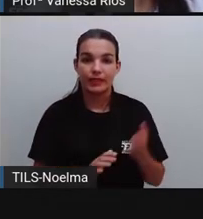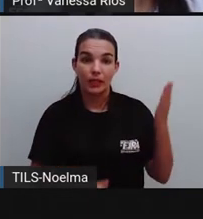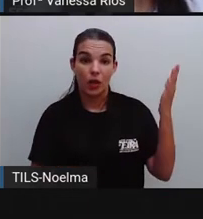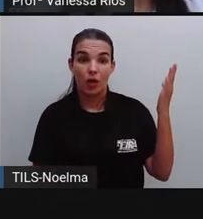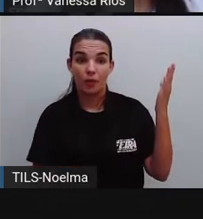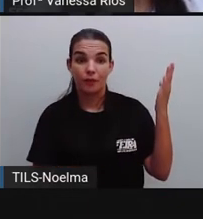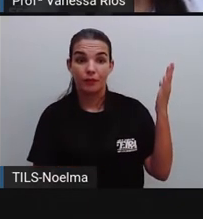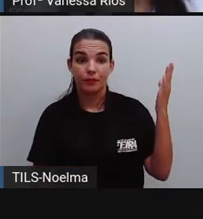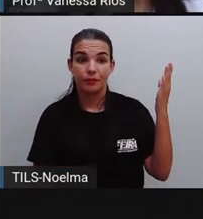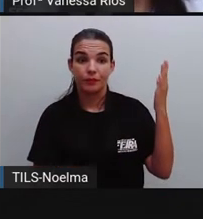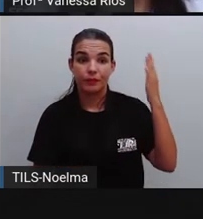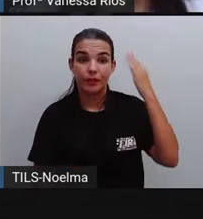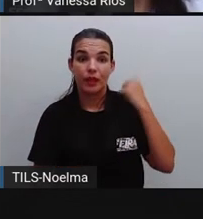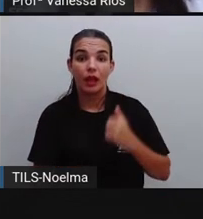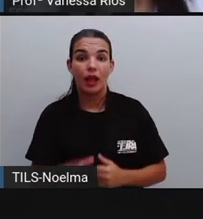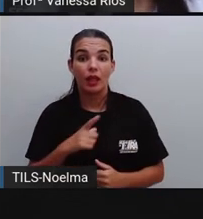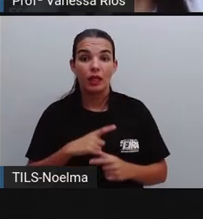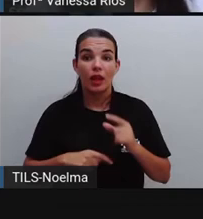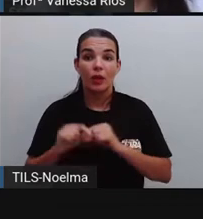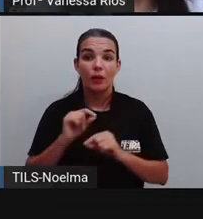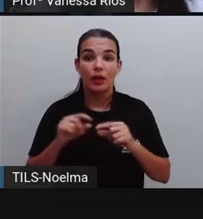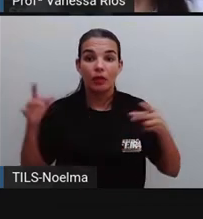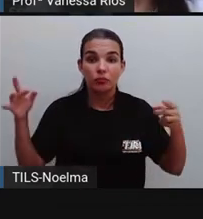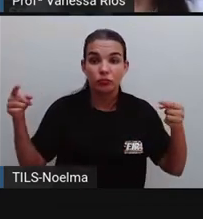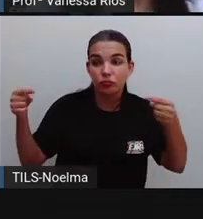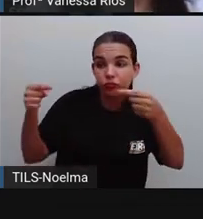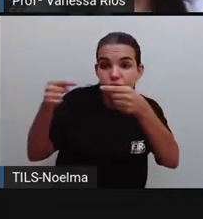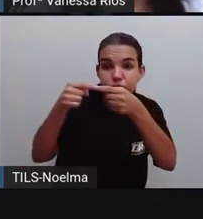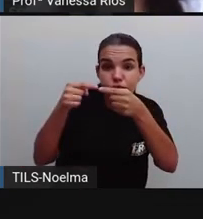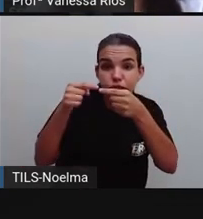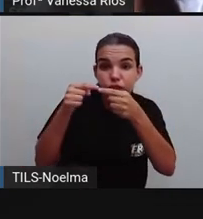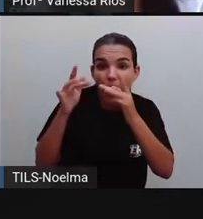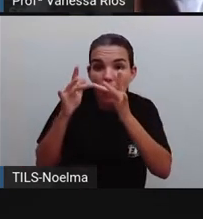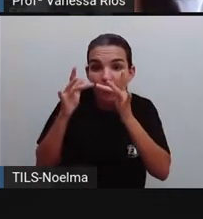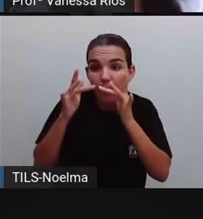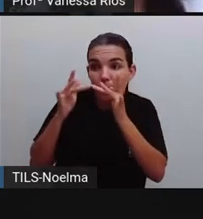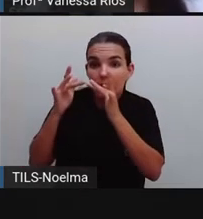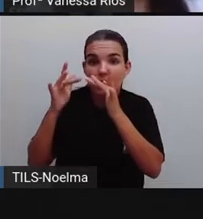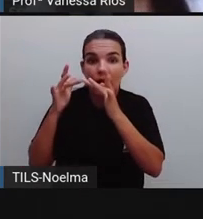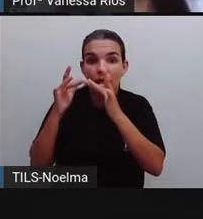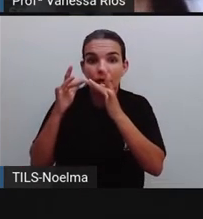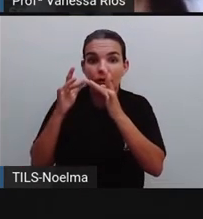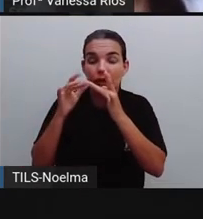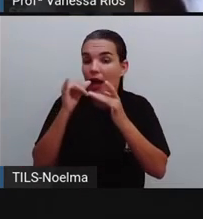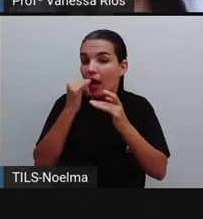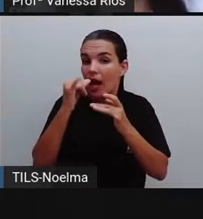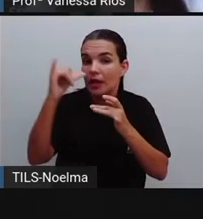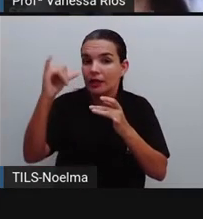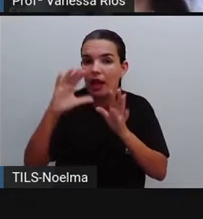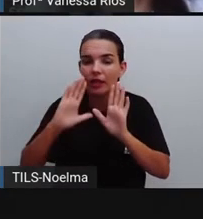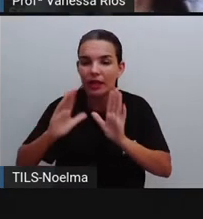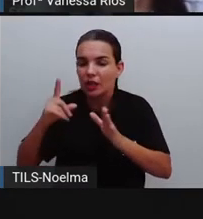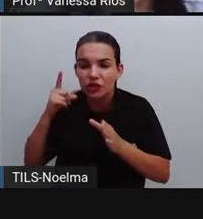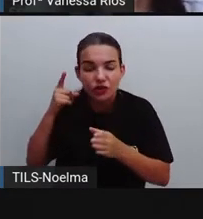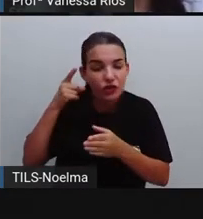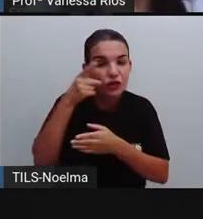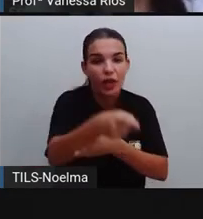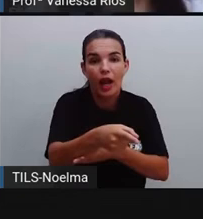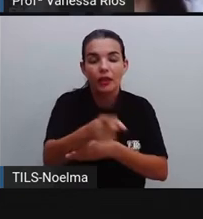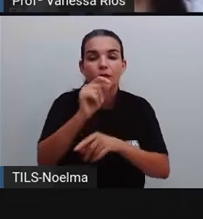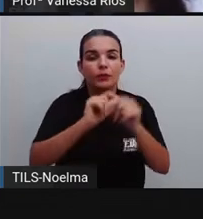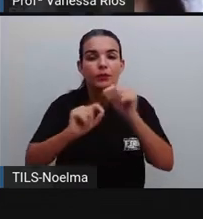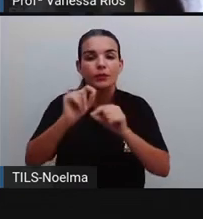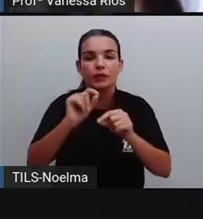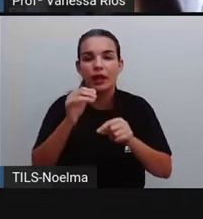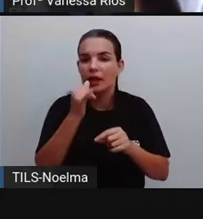E aí, o sistema fotovoltaico conectado à rede gera eletricidade, que é injetada diretamente na rede